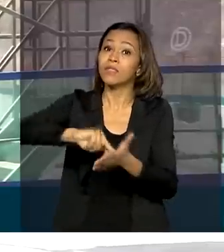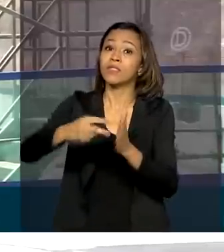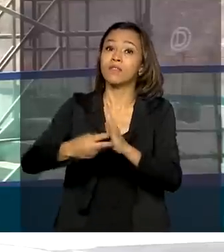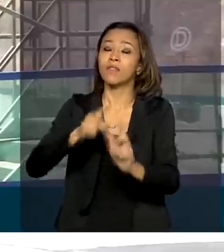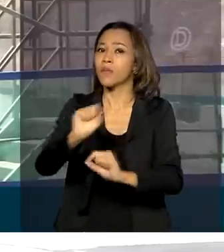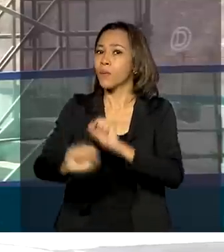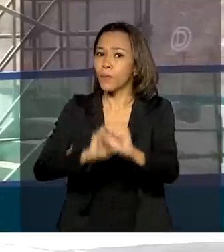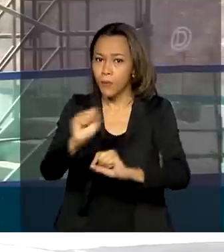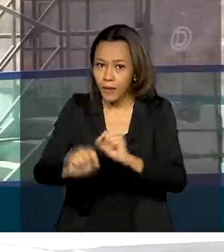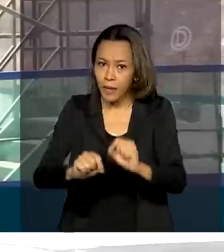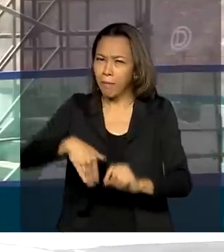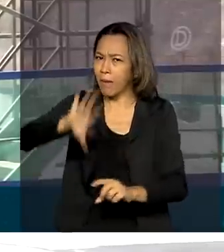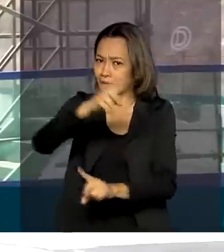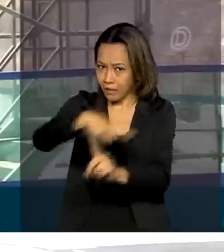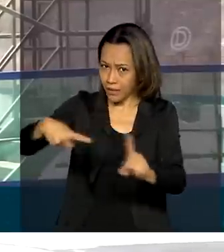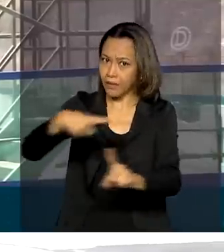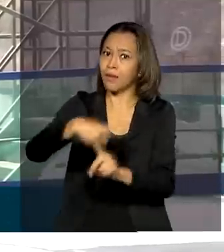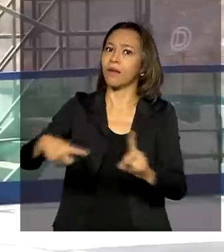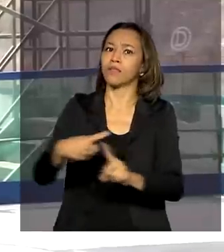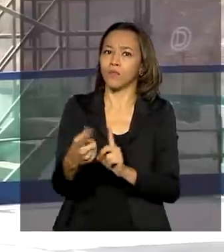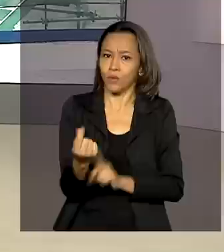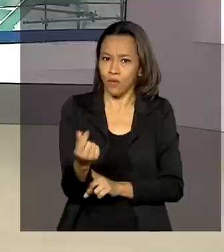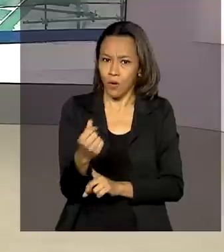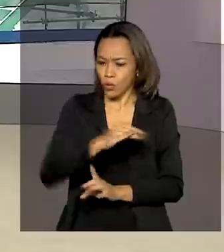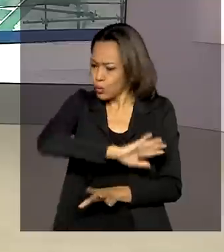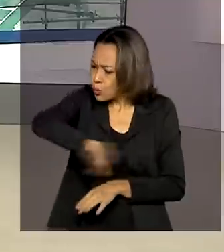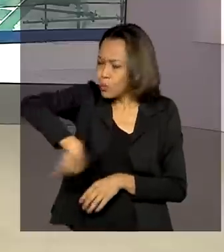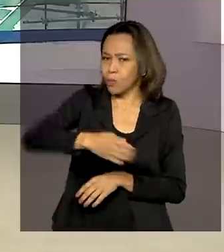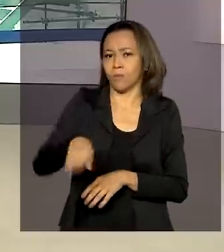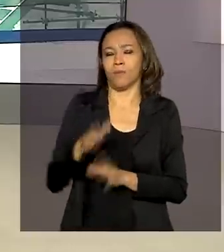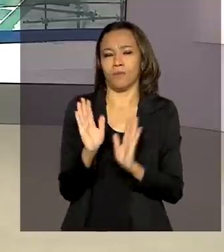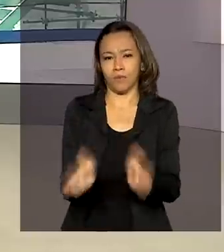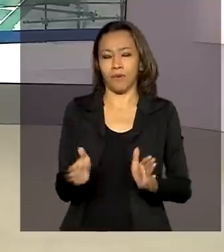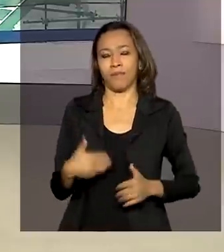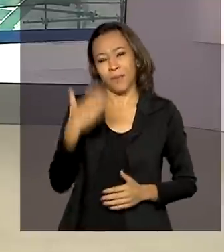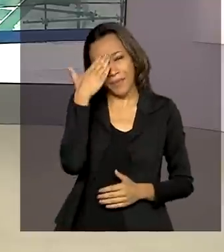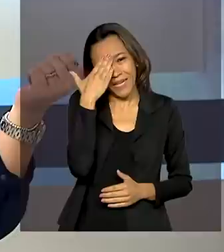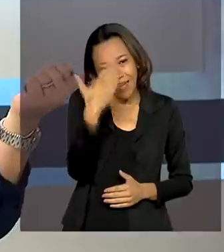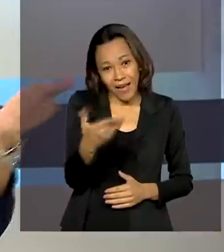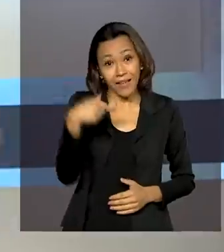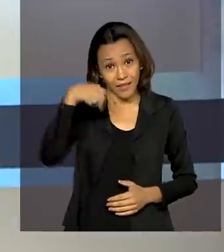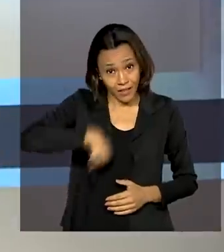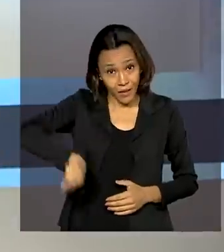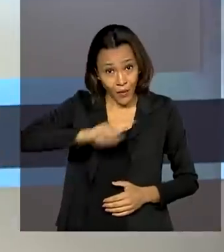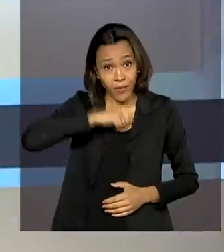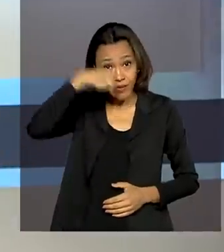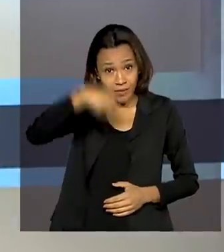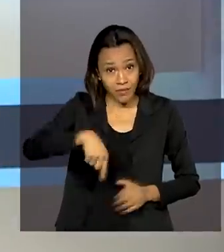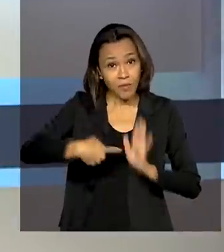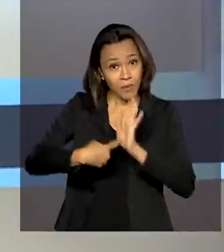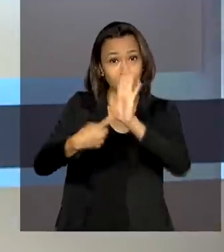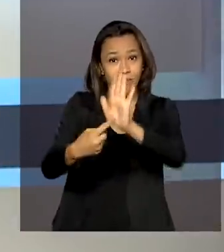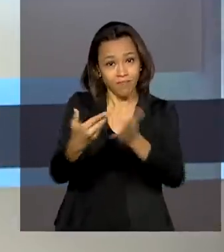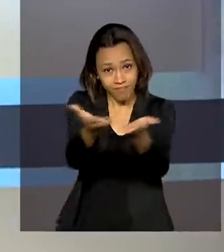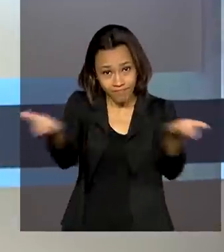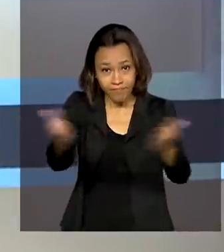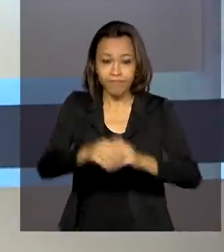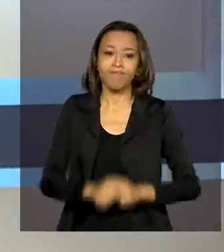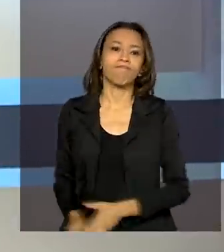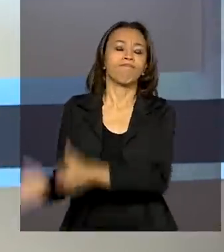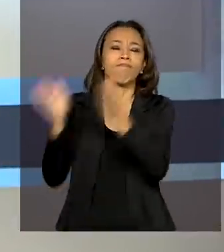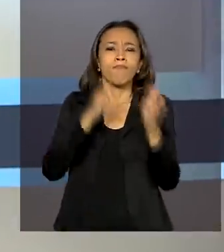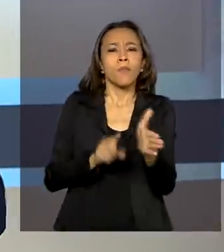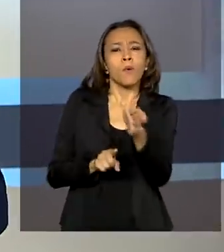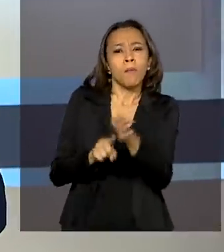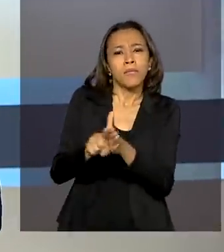metade do valor total. Renata. Obrigada, Dimas, pelas suas informações. E a TV Brasil vai mostrar ao vivo esse evento. Olha, um estudo do Ipea